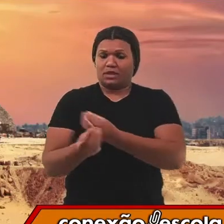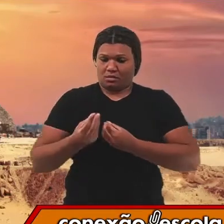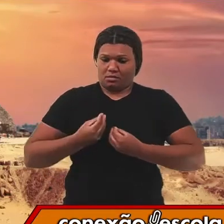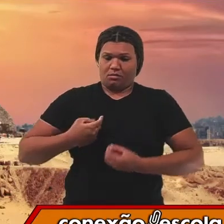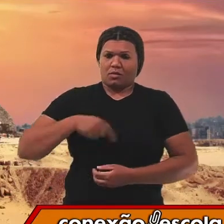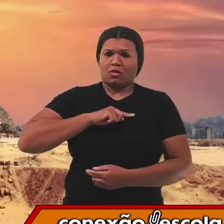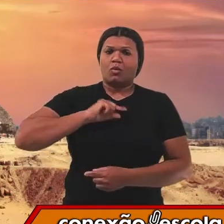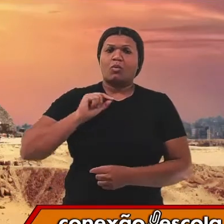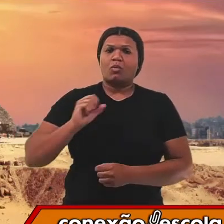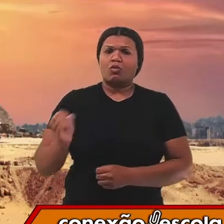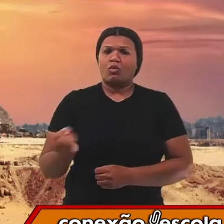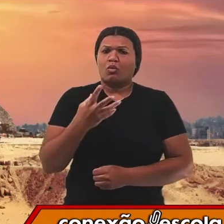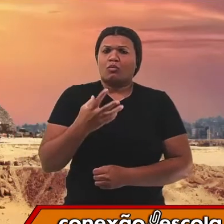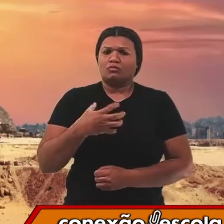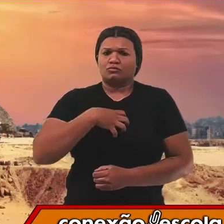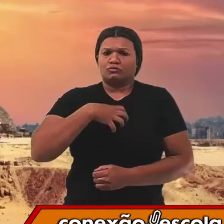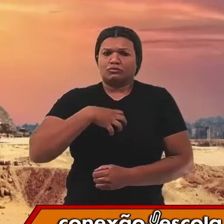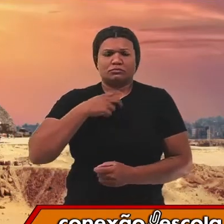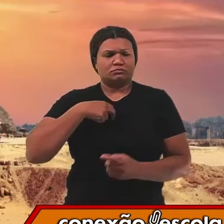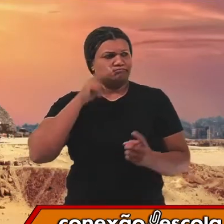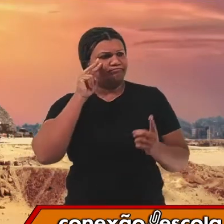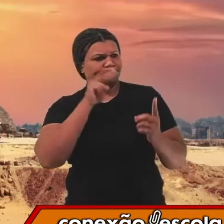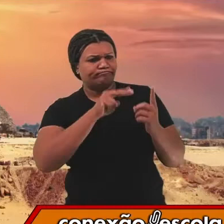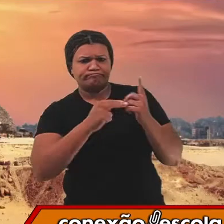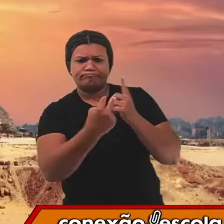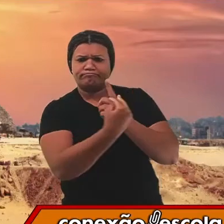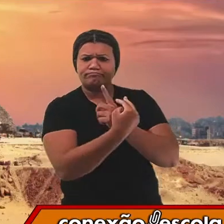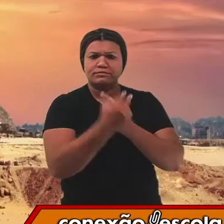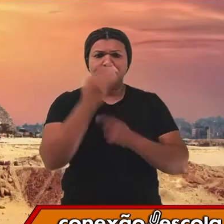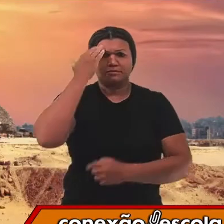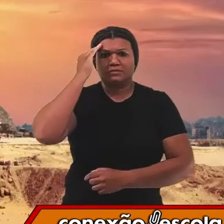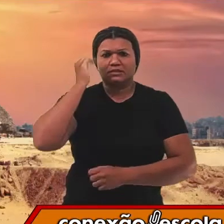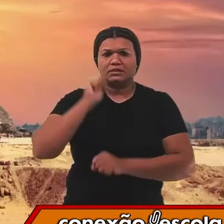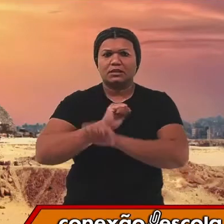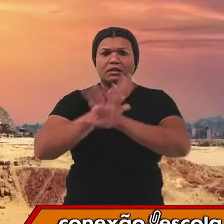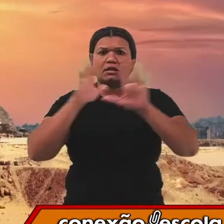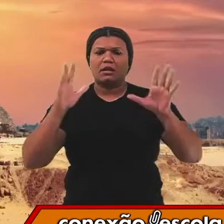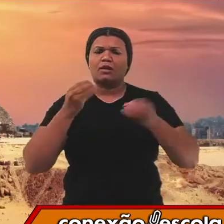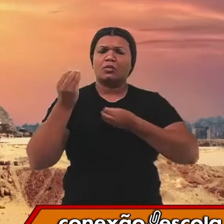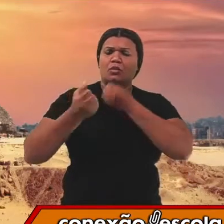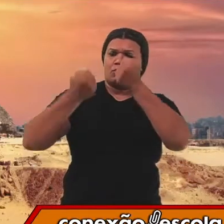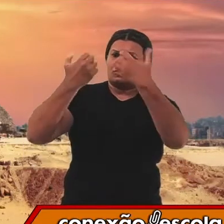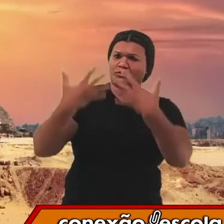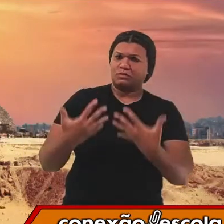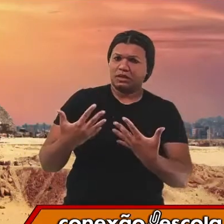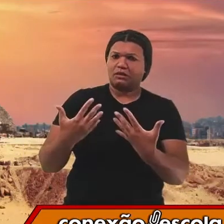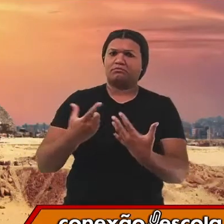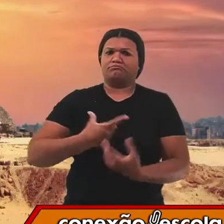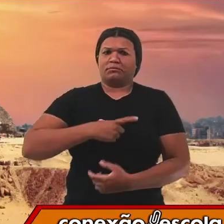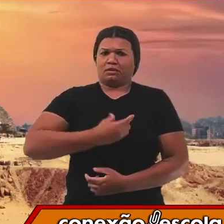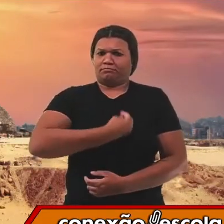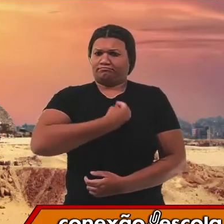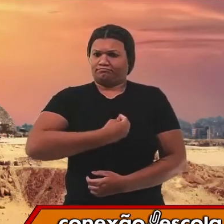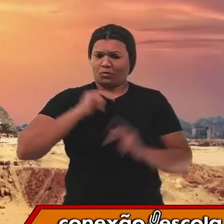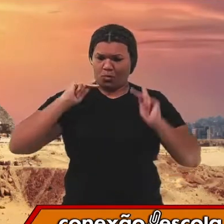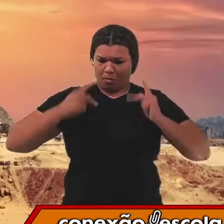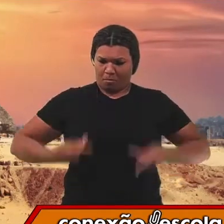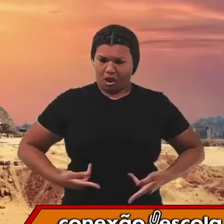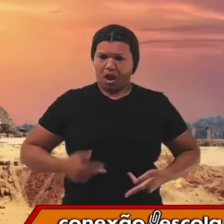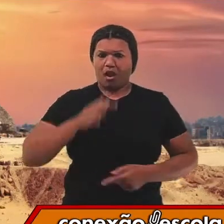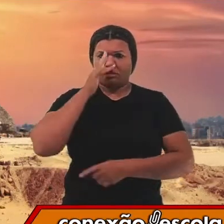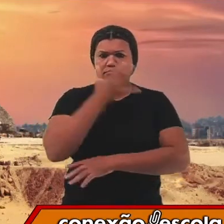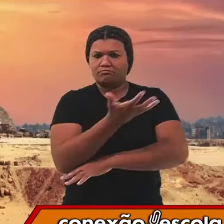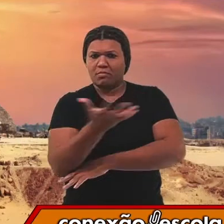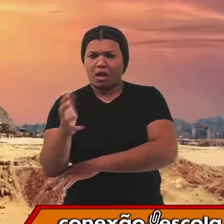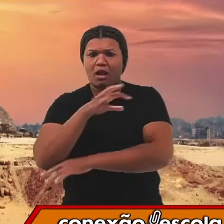entender outras formas de se explicar a presença humana das plantas e animais e essa diversidade